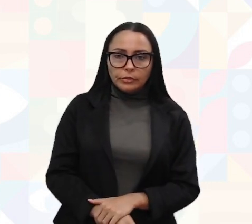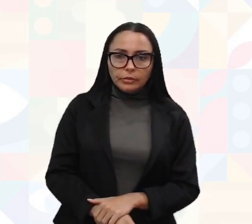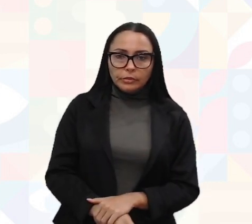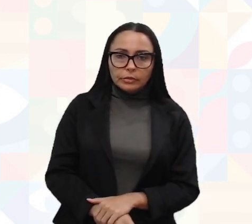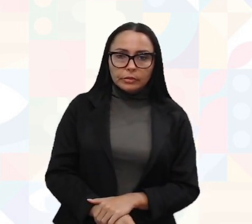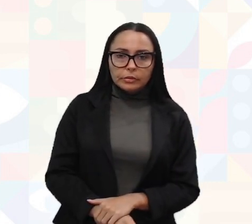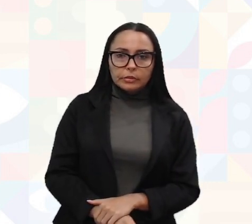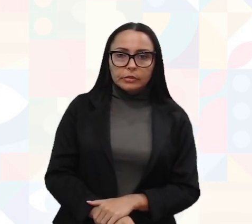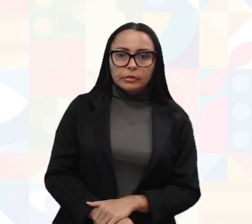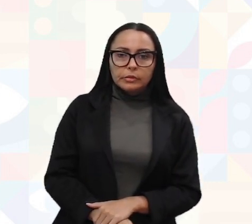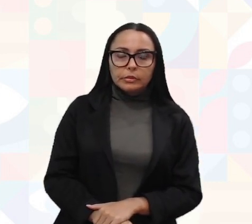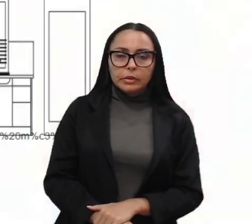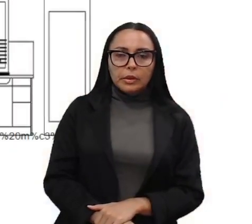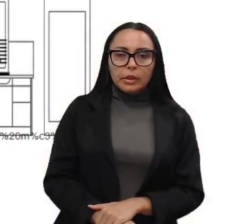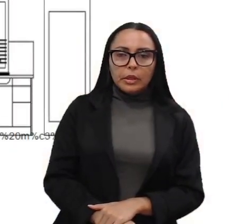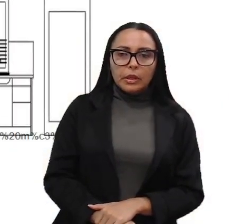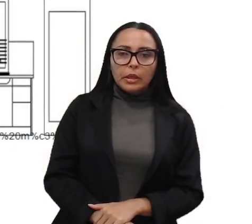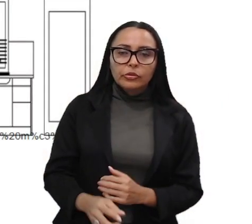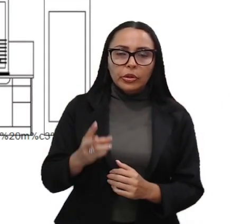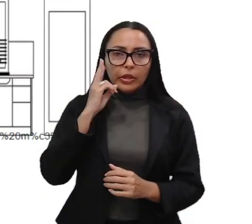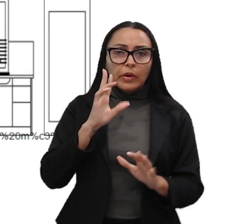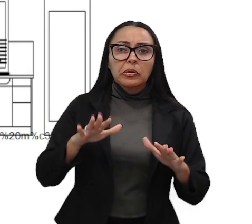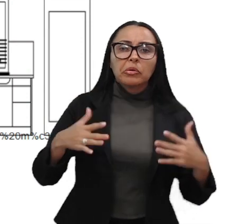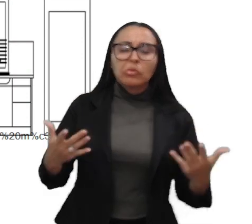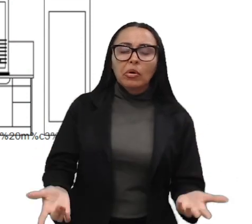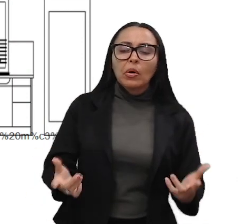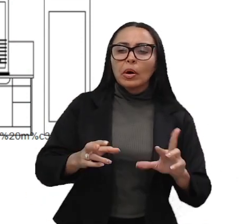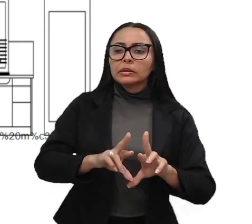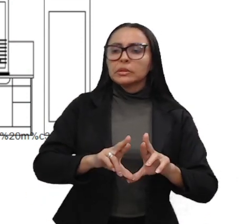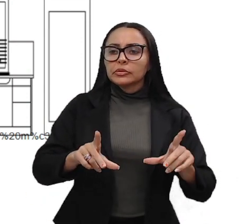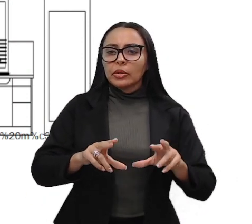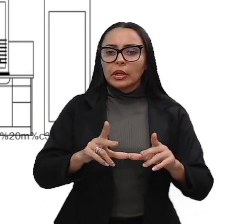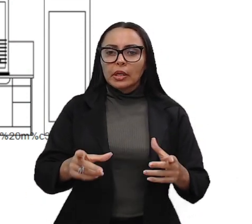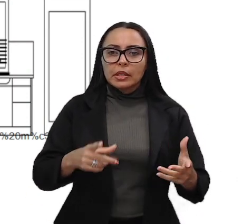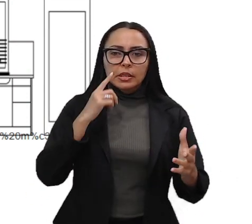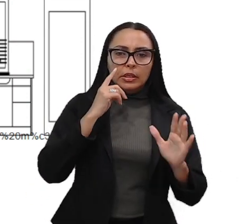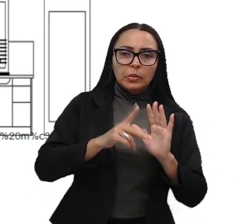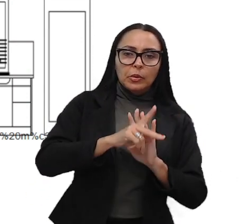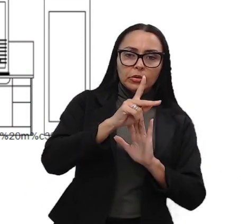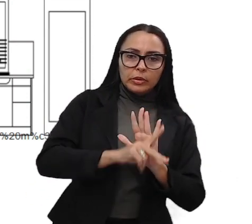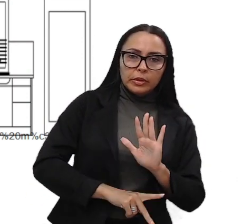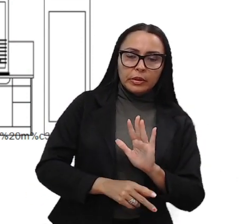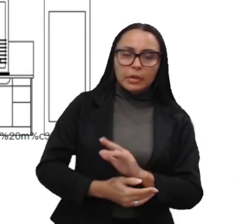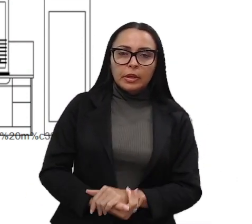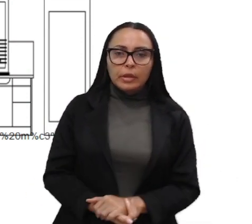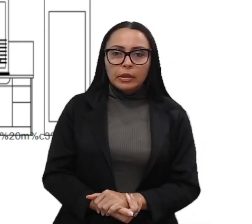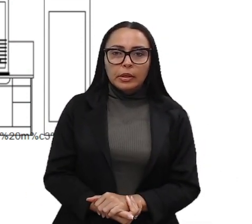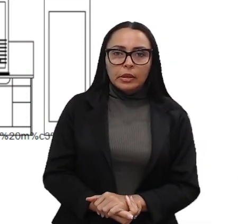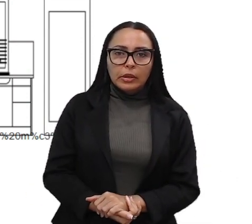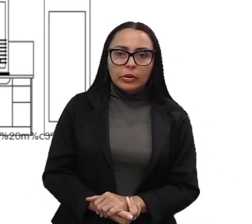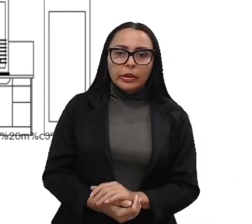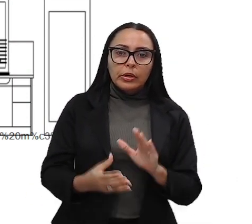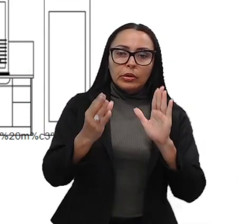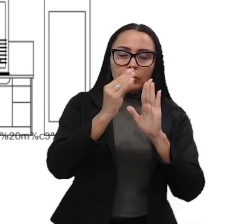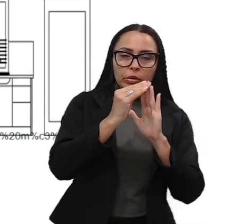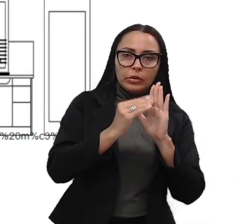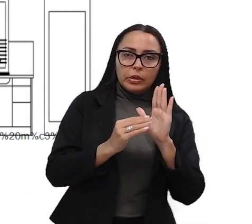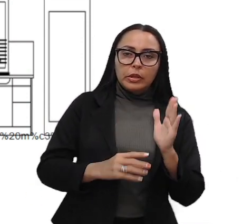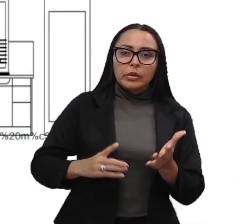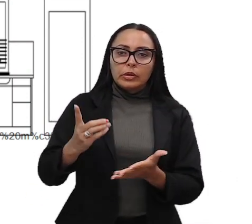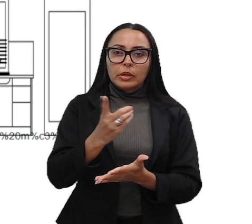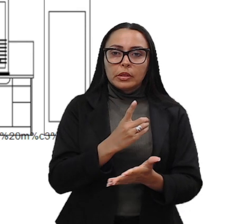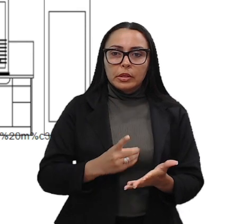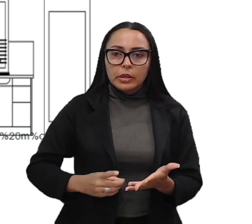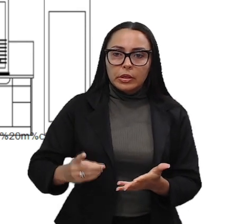E aí a gente vai ver qual é a diferença para projeto de interiores. Aqui eu coloquei um desenho que justamente